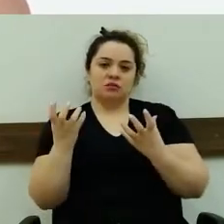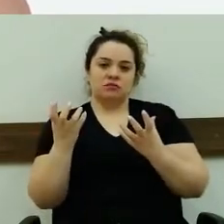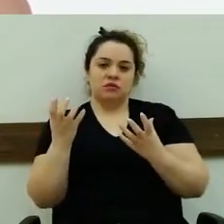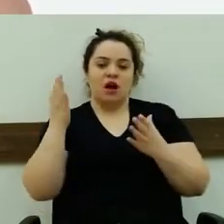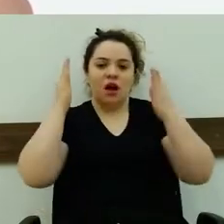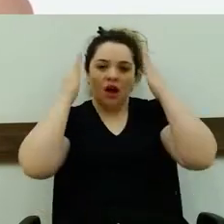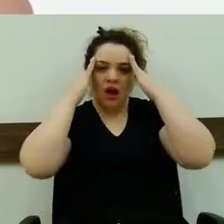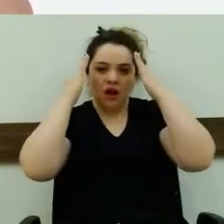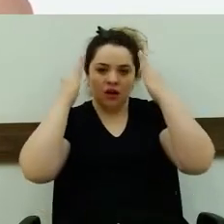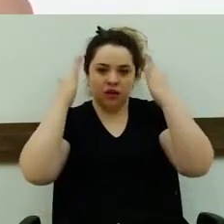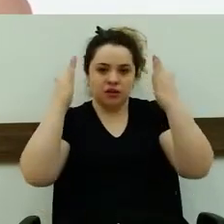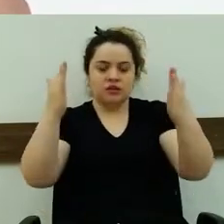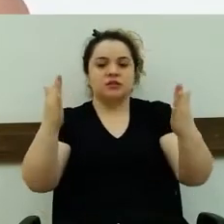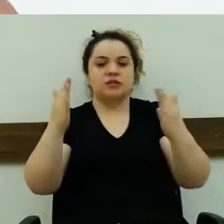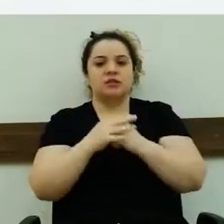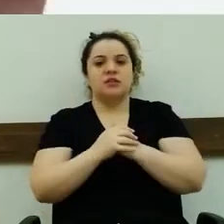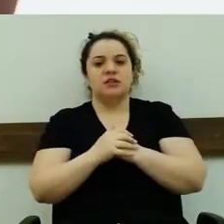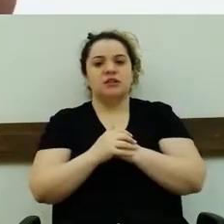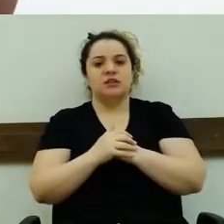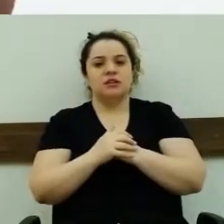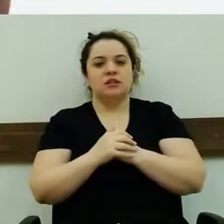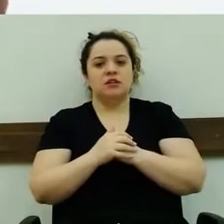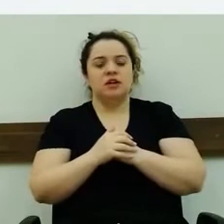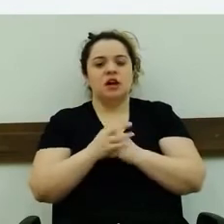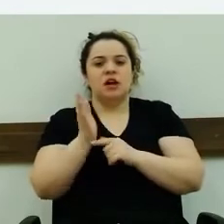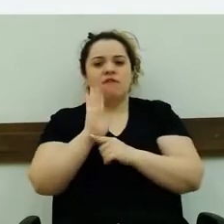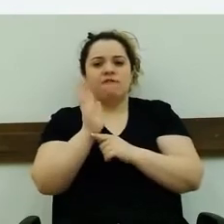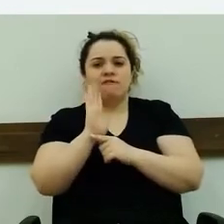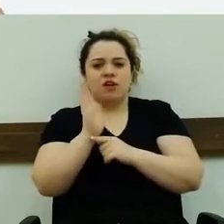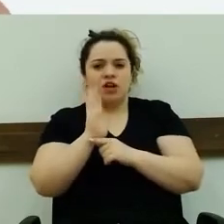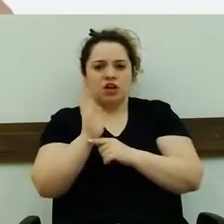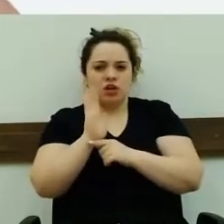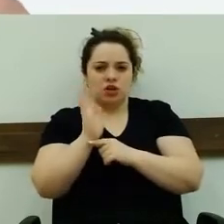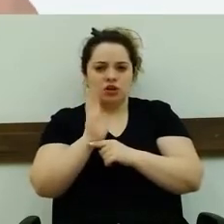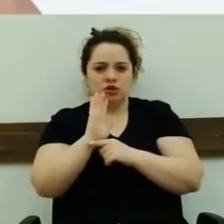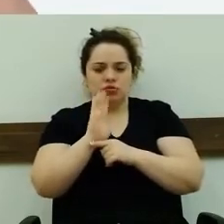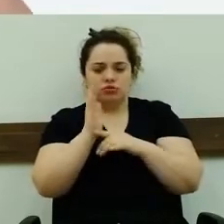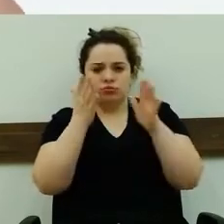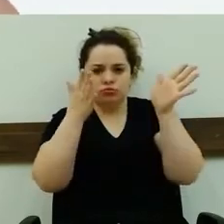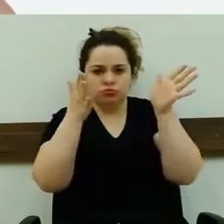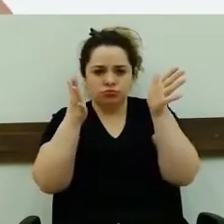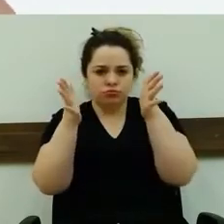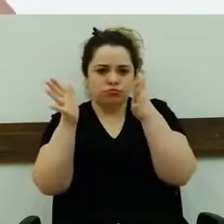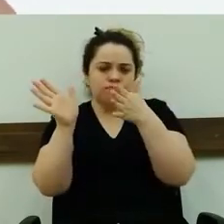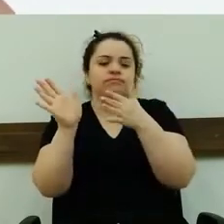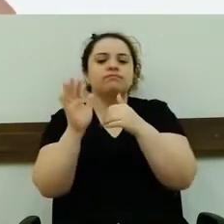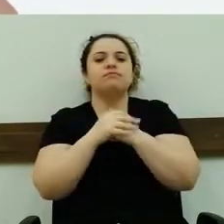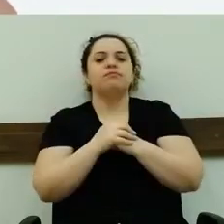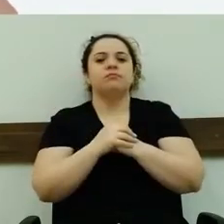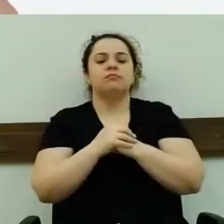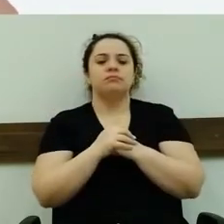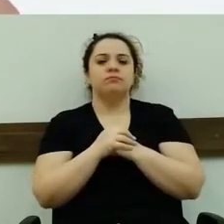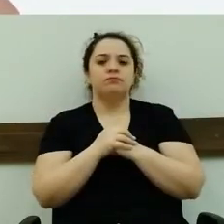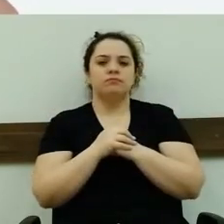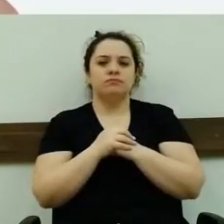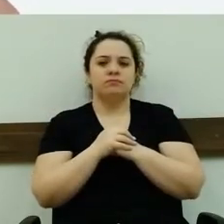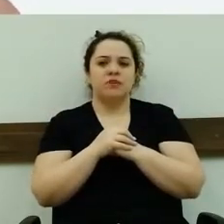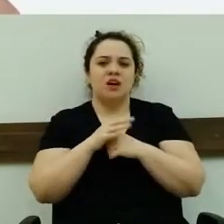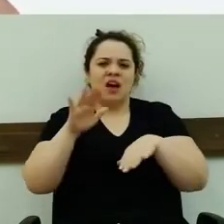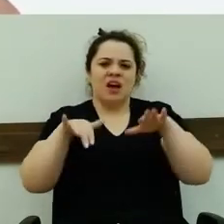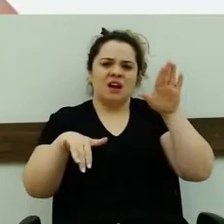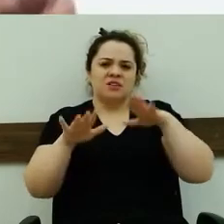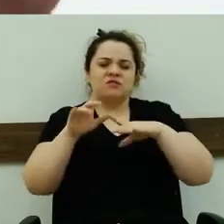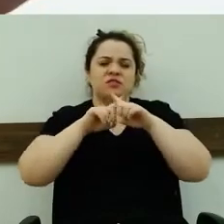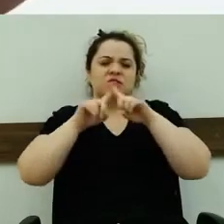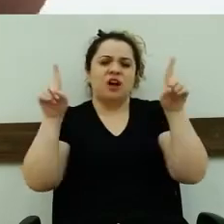Quero agradecer, Sérgio, por esse vídeo que você nos trouxe hoje, nos brindou hoje. Às vezes a gente